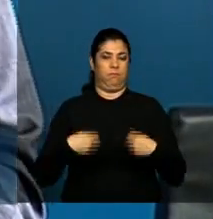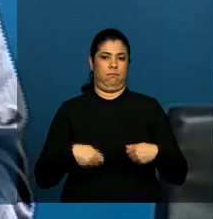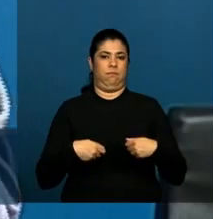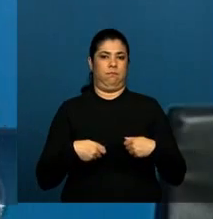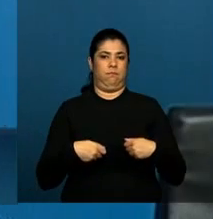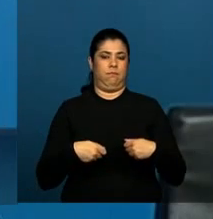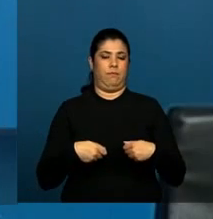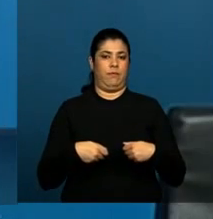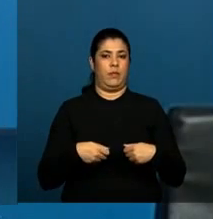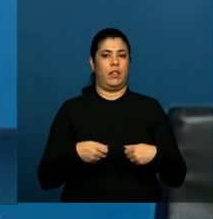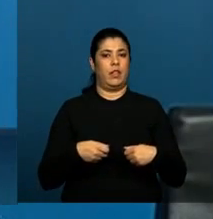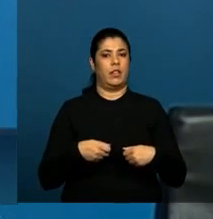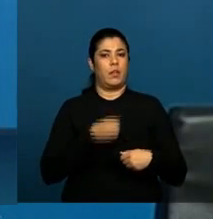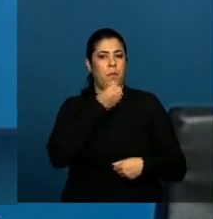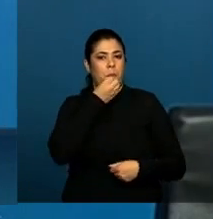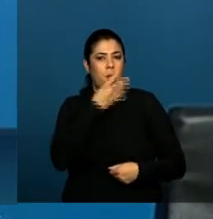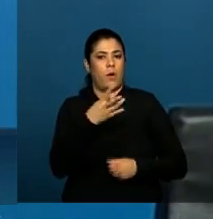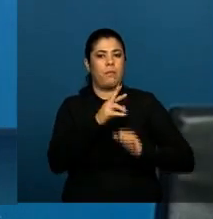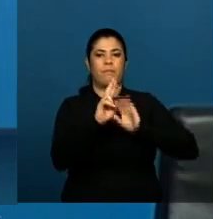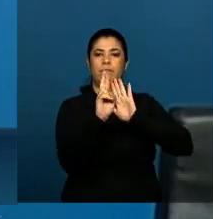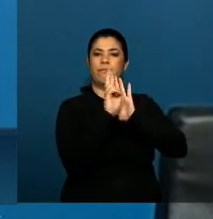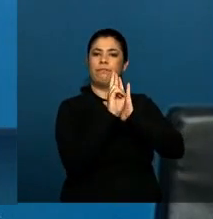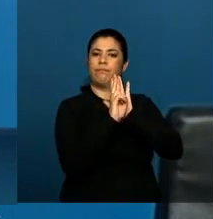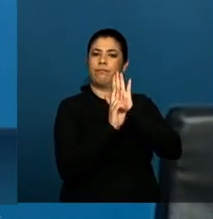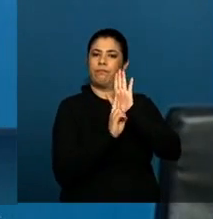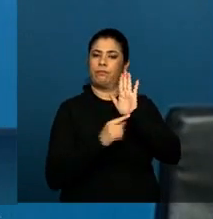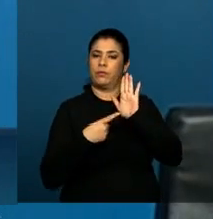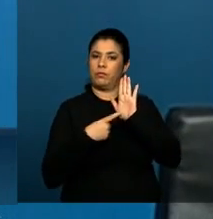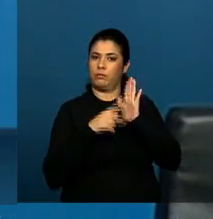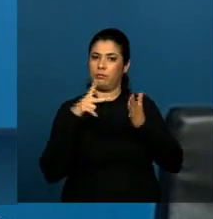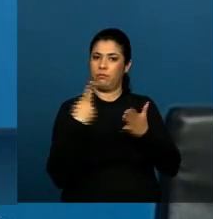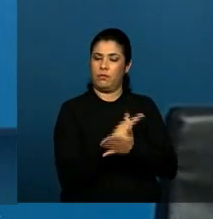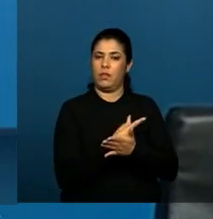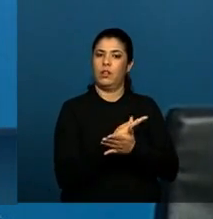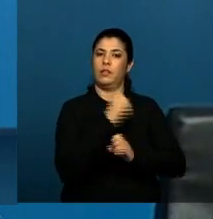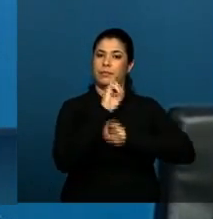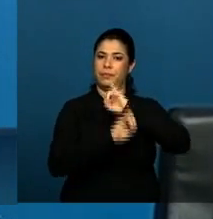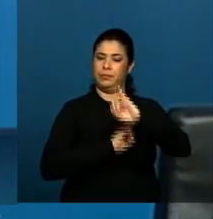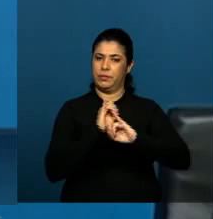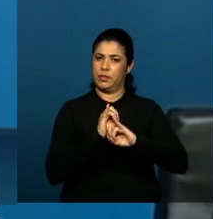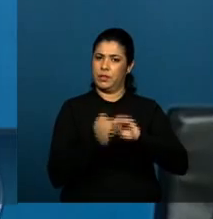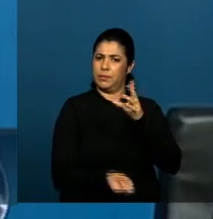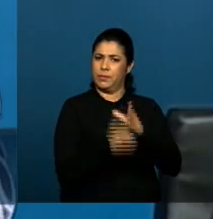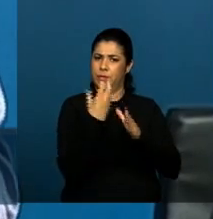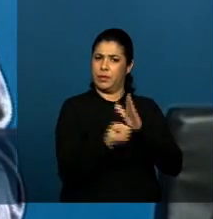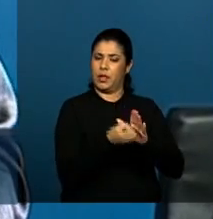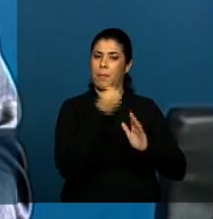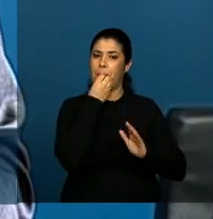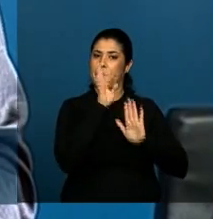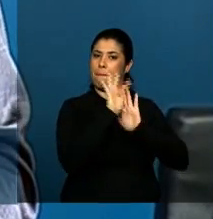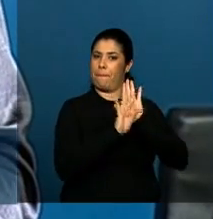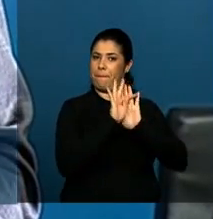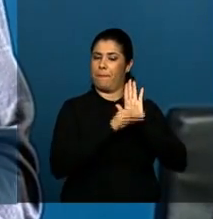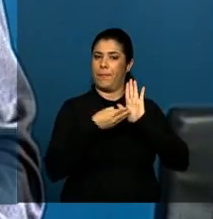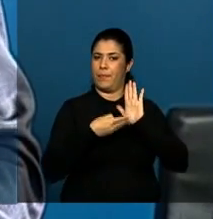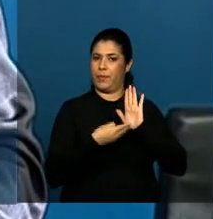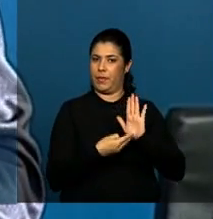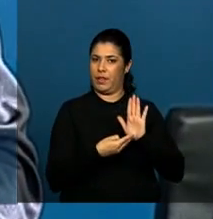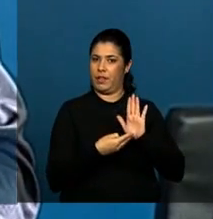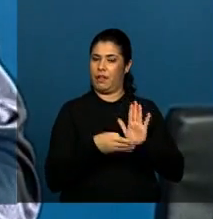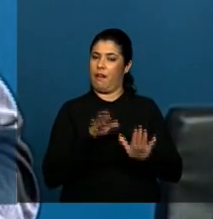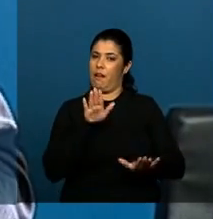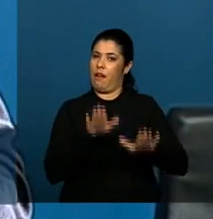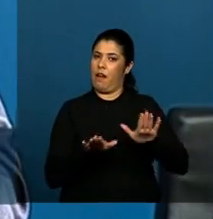fazer uma boa regulamentação para o marco civil. Bons textos às vezes são